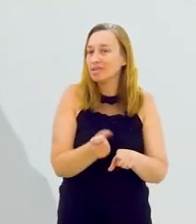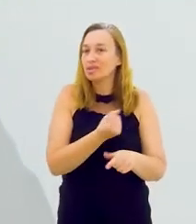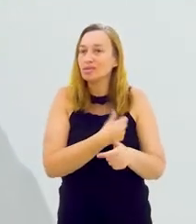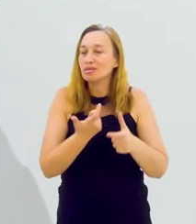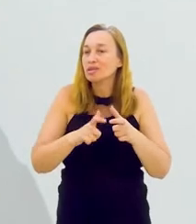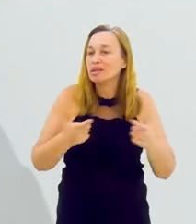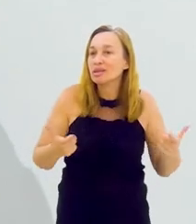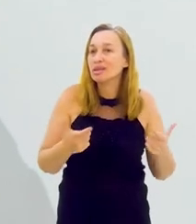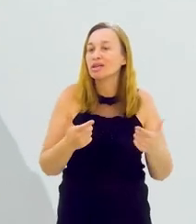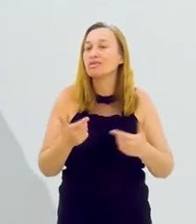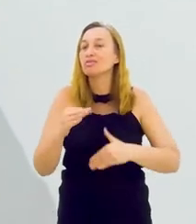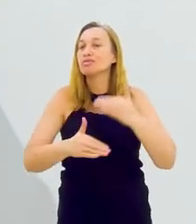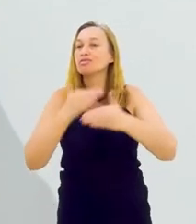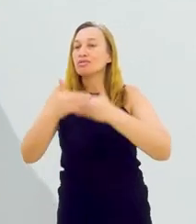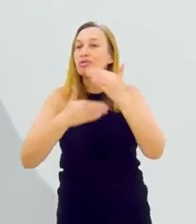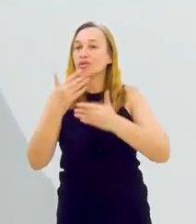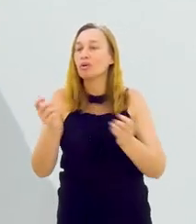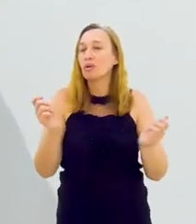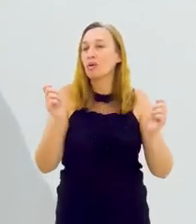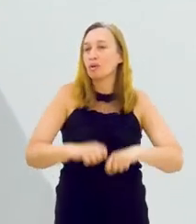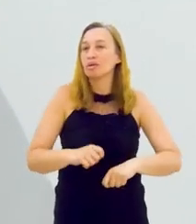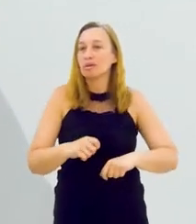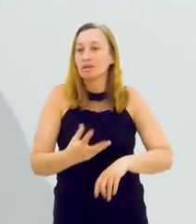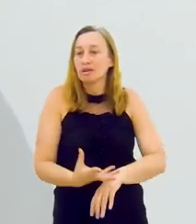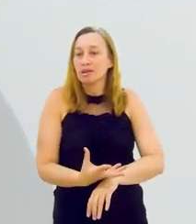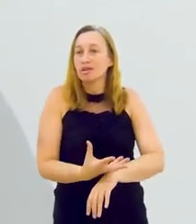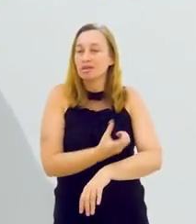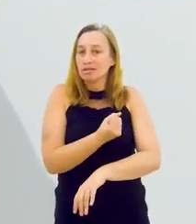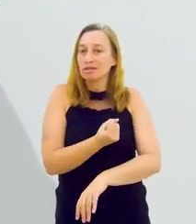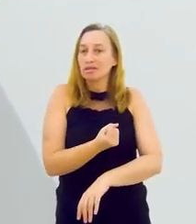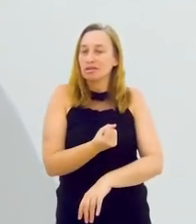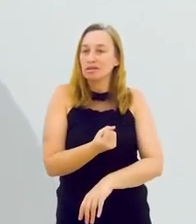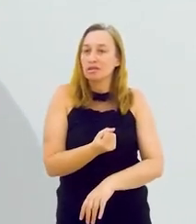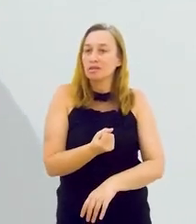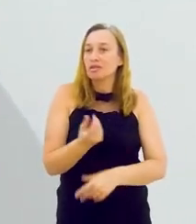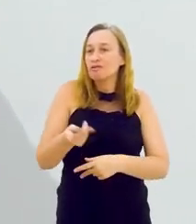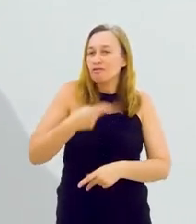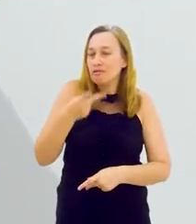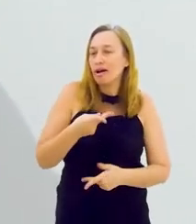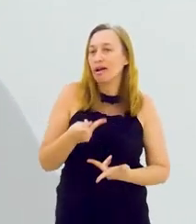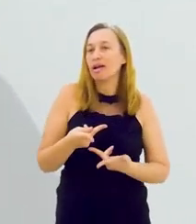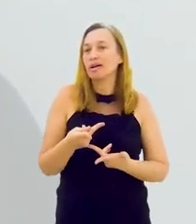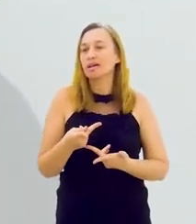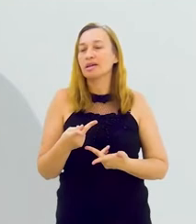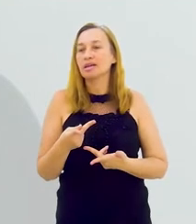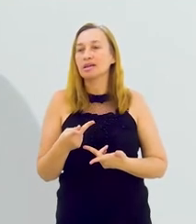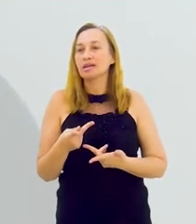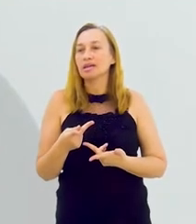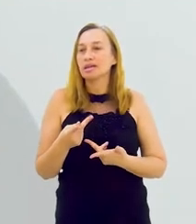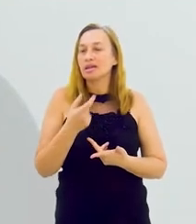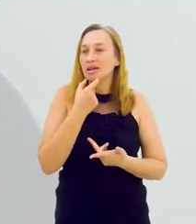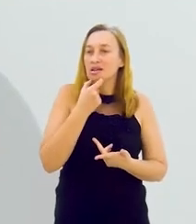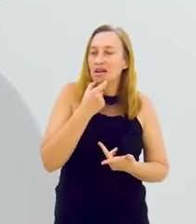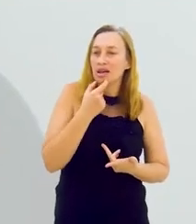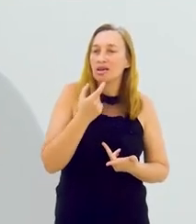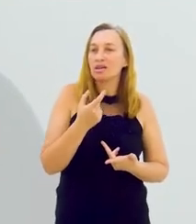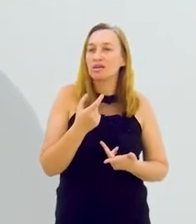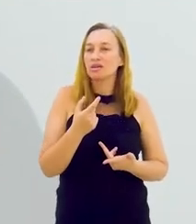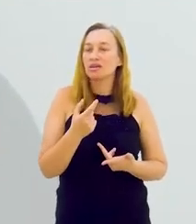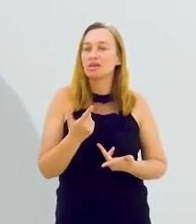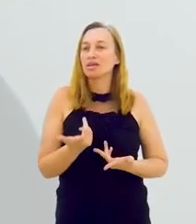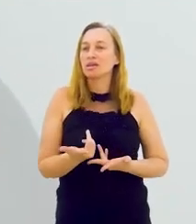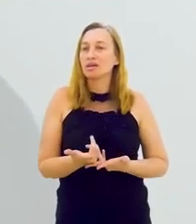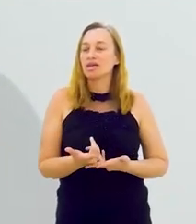há também uma demanda por desenvolvimento de competências socioemocionais. O que se fala em inglês,